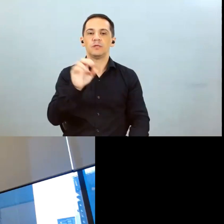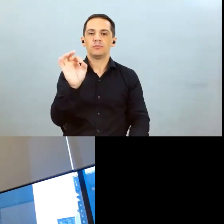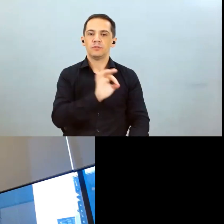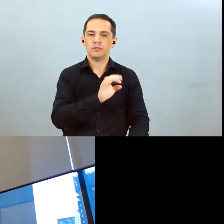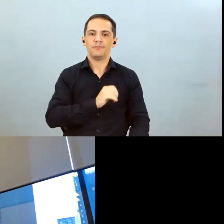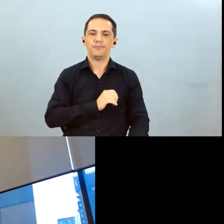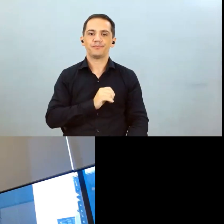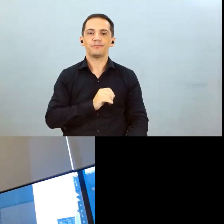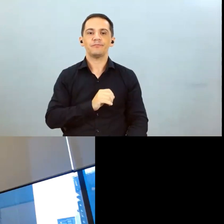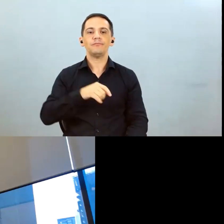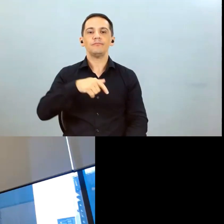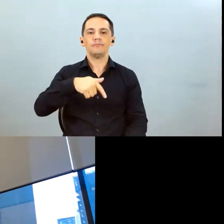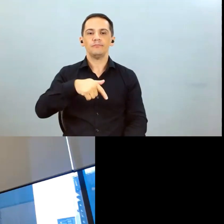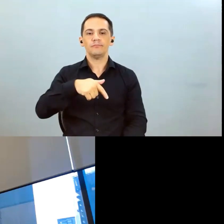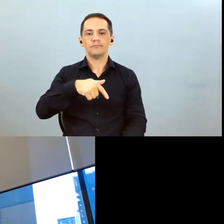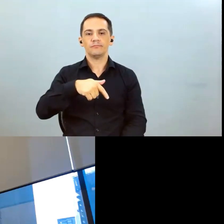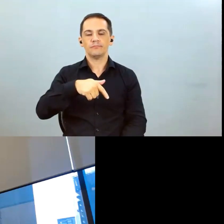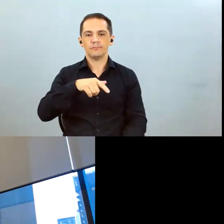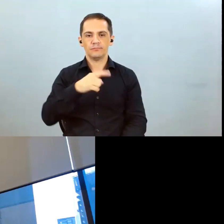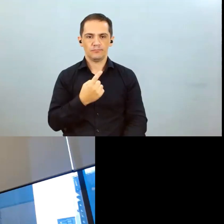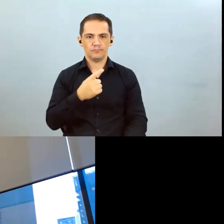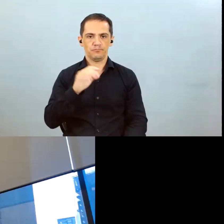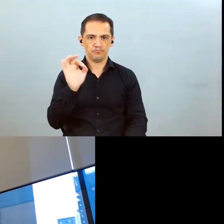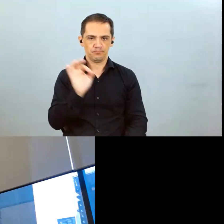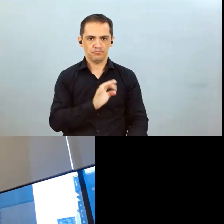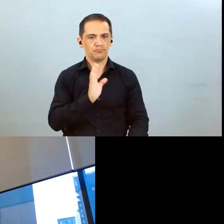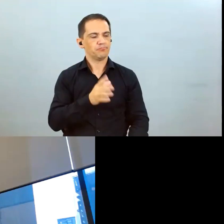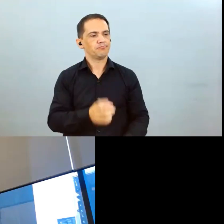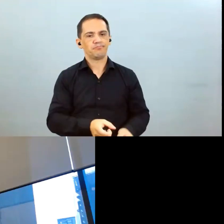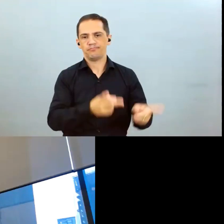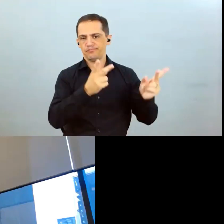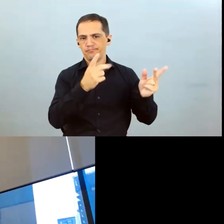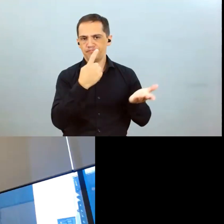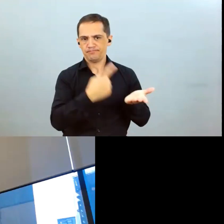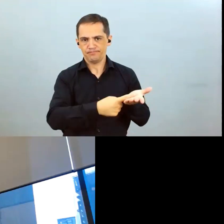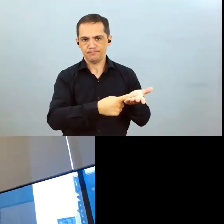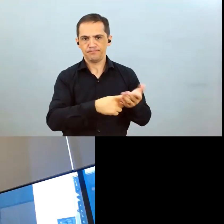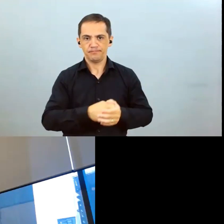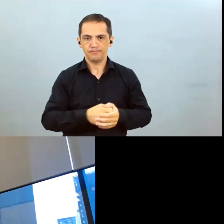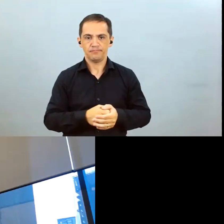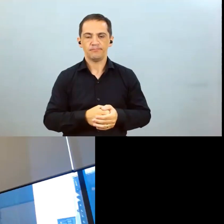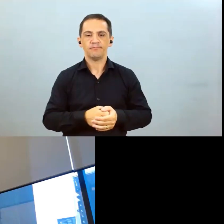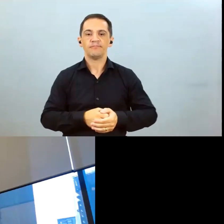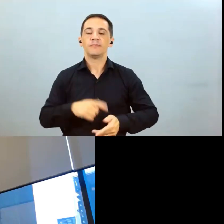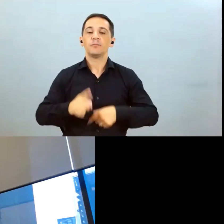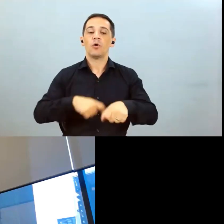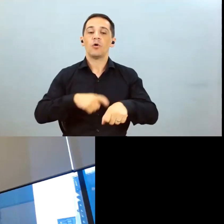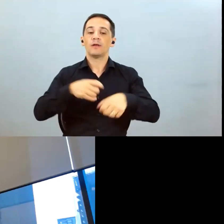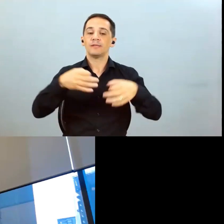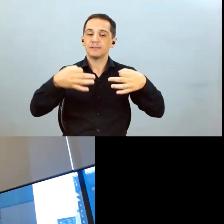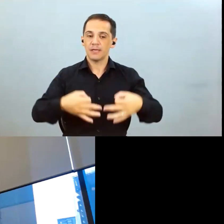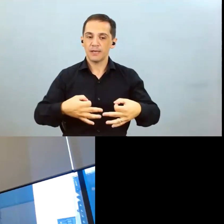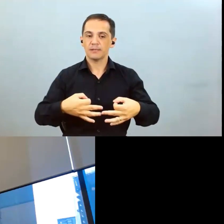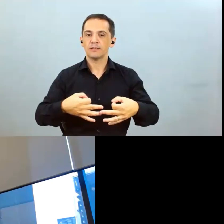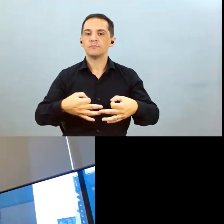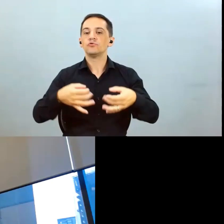vendido para ser entregue durante a colheita e o saldo do milho a gente vai poder armazenar e vender no momento mais certo tá então só para ver se